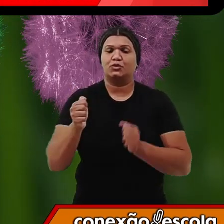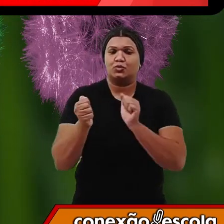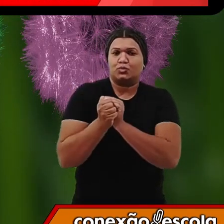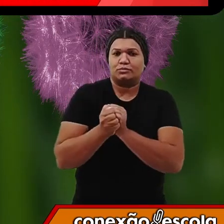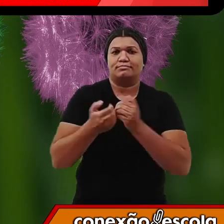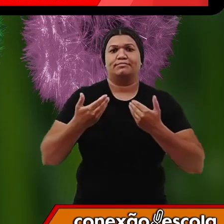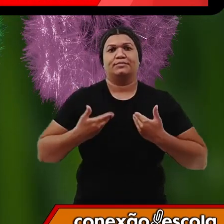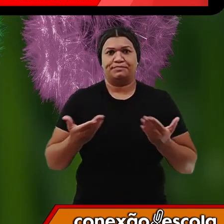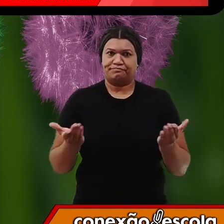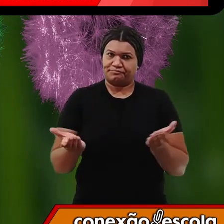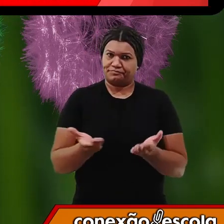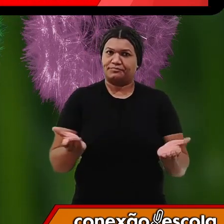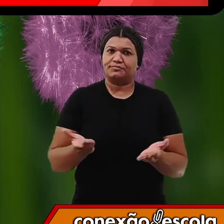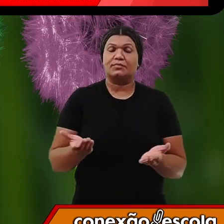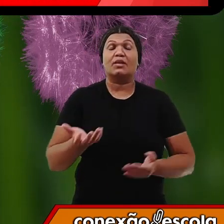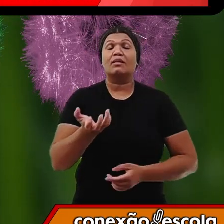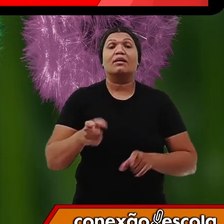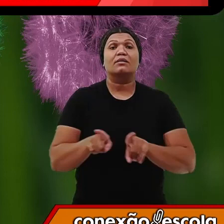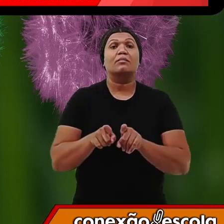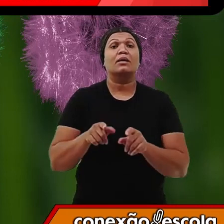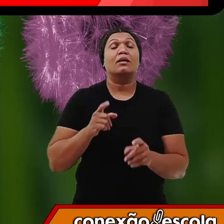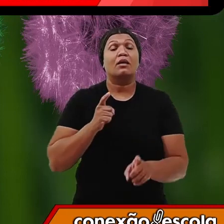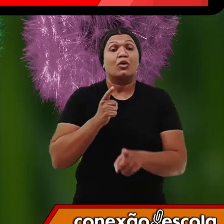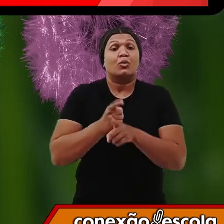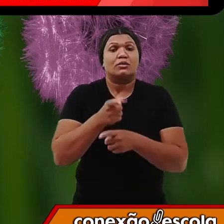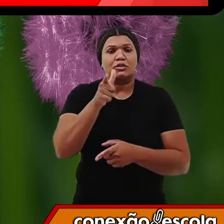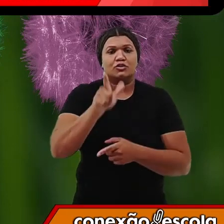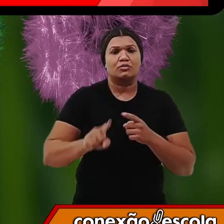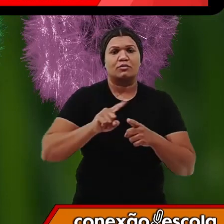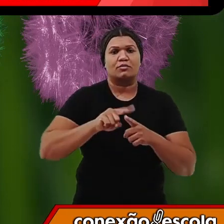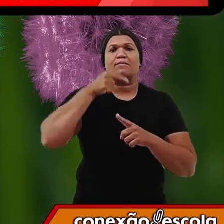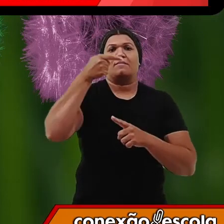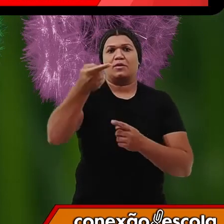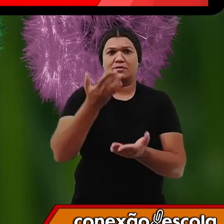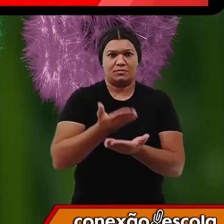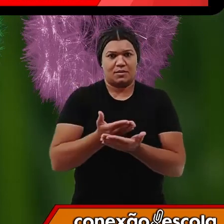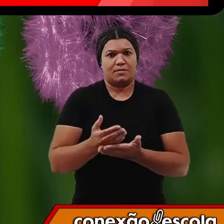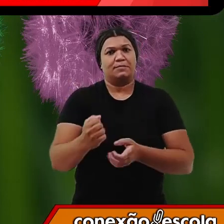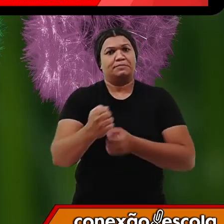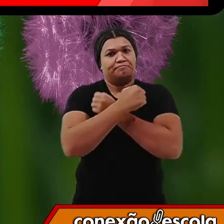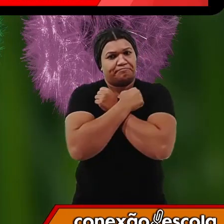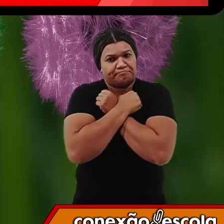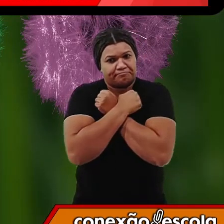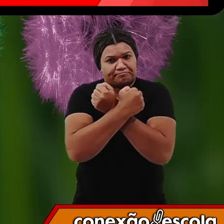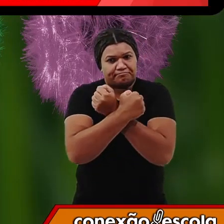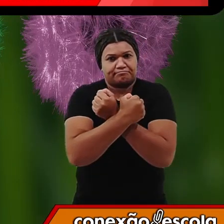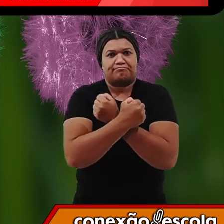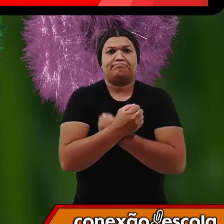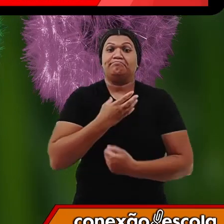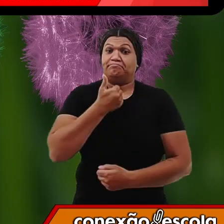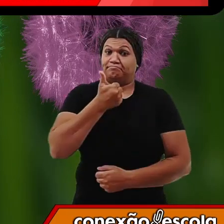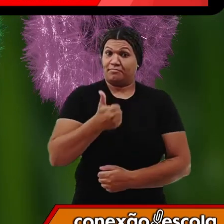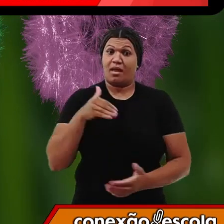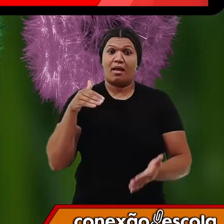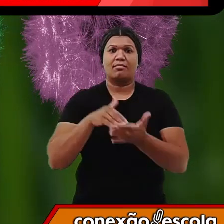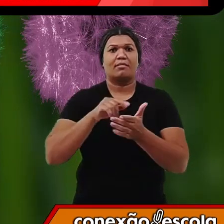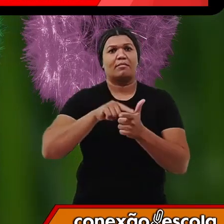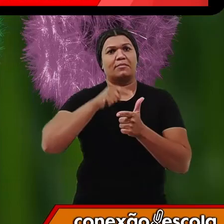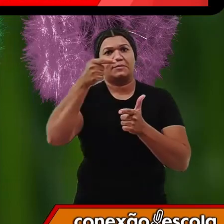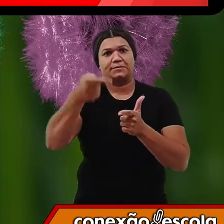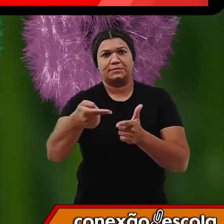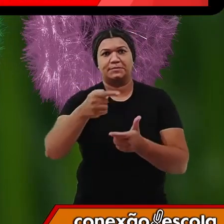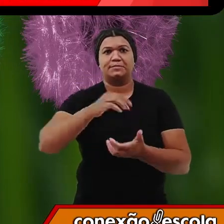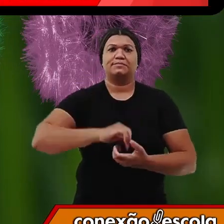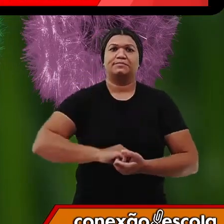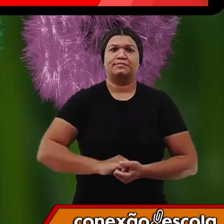dia de hoje e gostaria de encontrá-lo na próxima aula. Um grande abraço, fique bem e até a próxima!